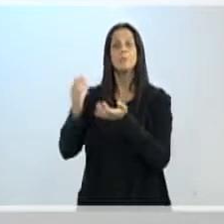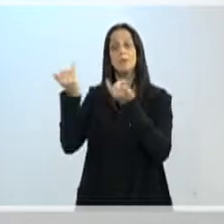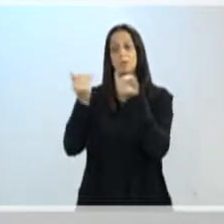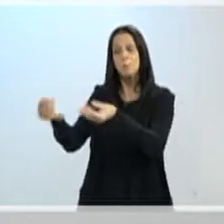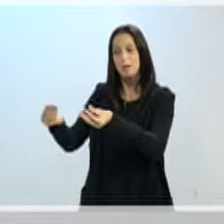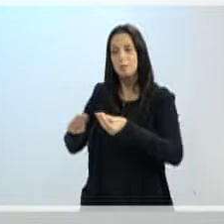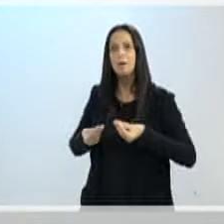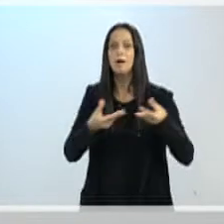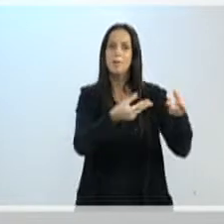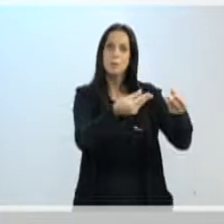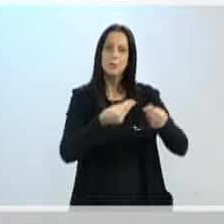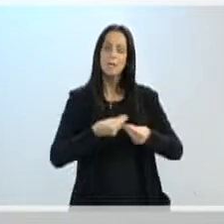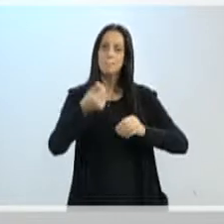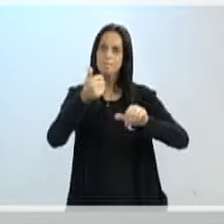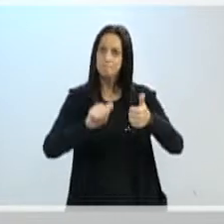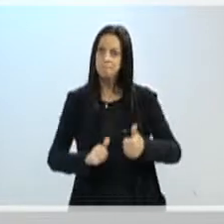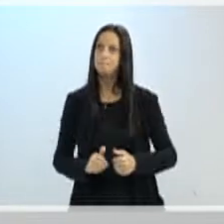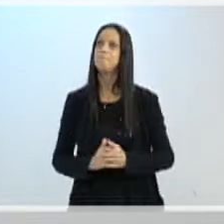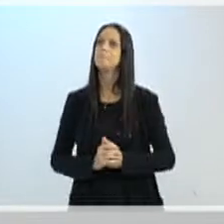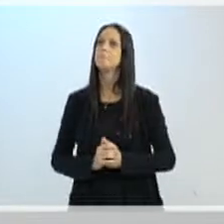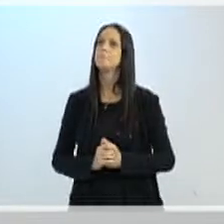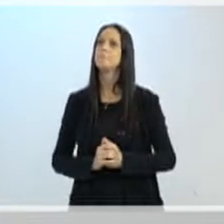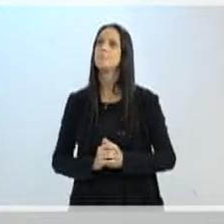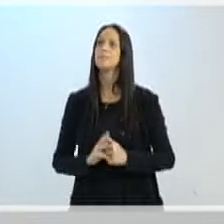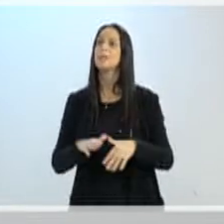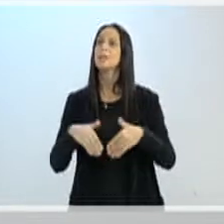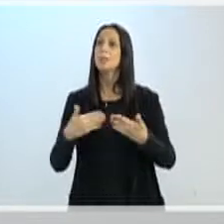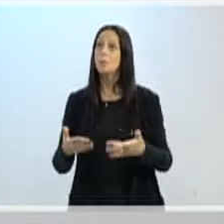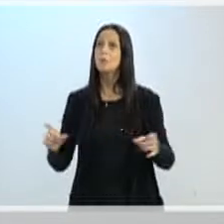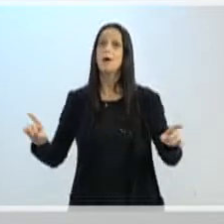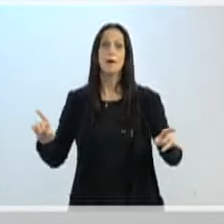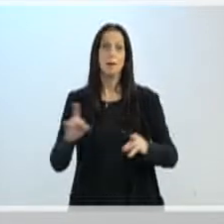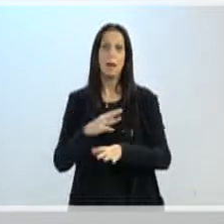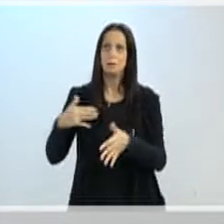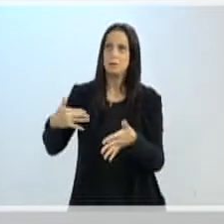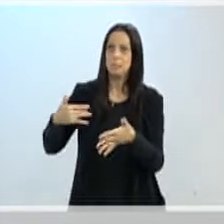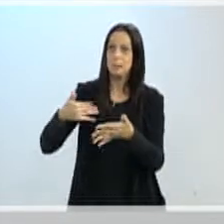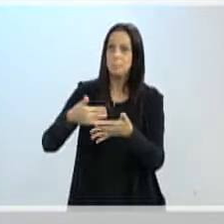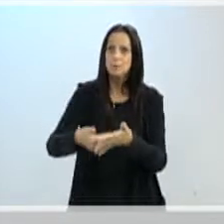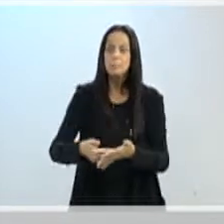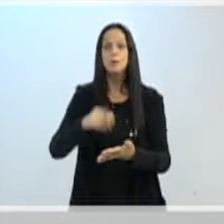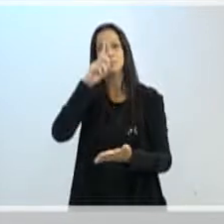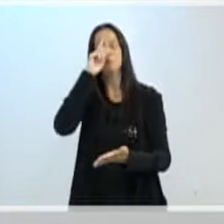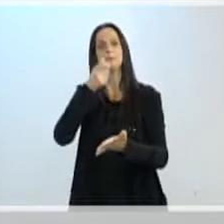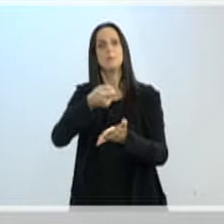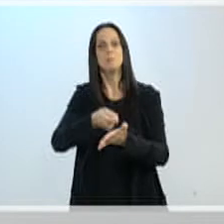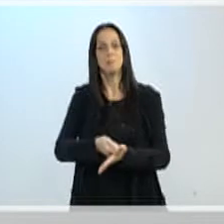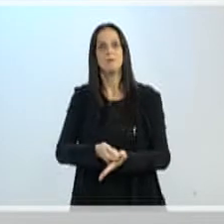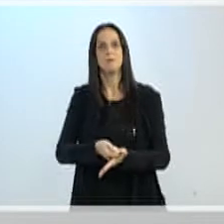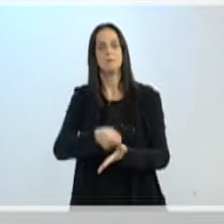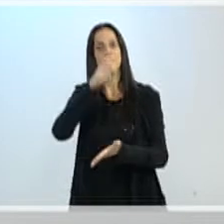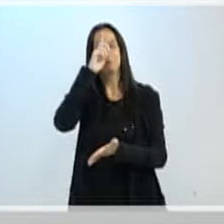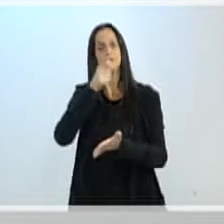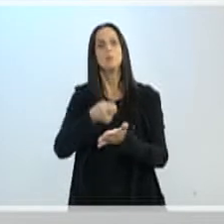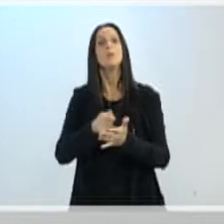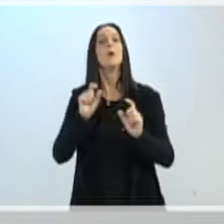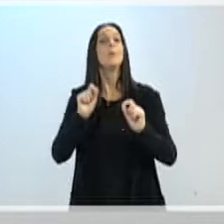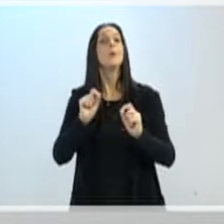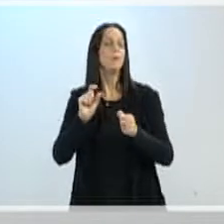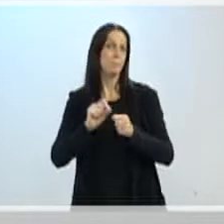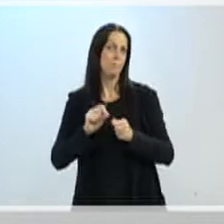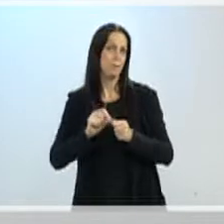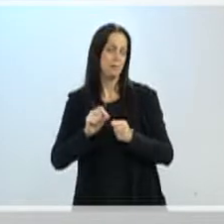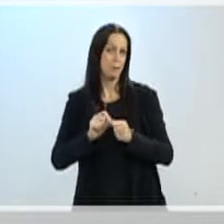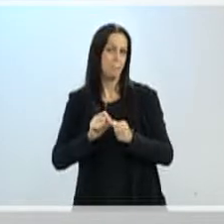Aí, depois disso aqui, quando terminado esse prazo, é feita, então, uma decisão, é proferida uma decisão, essa